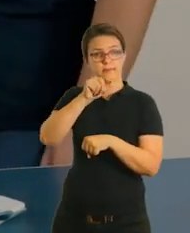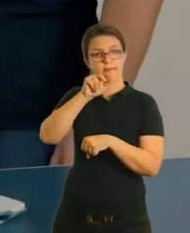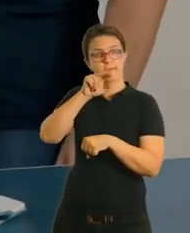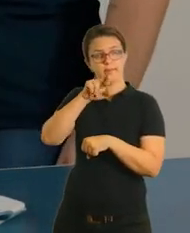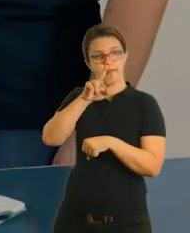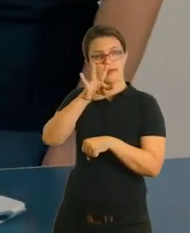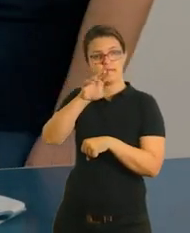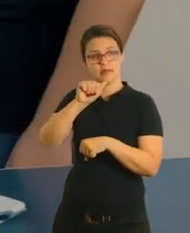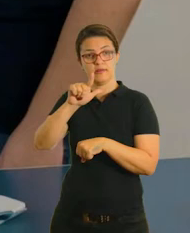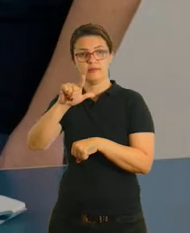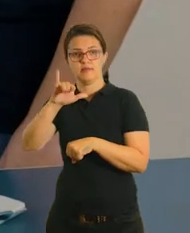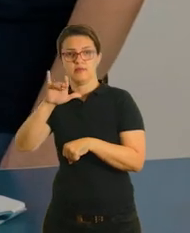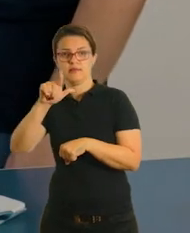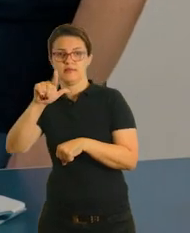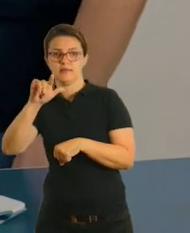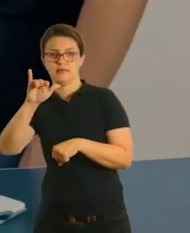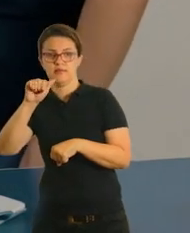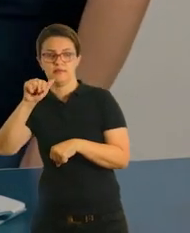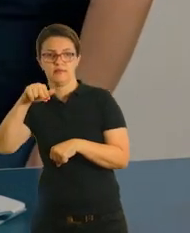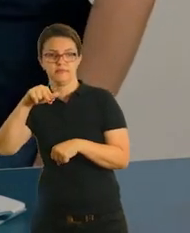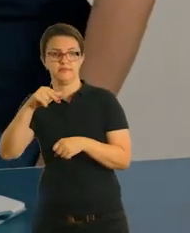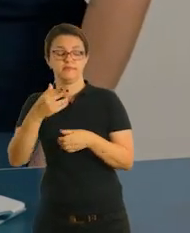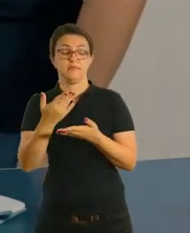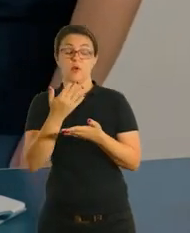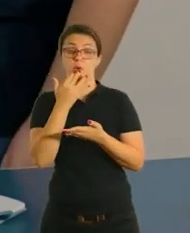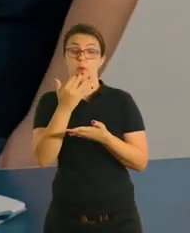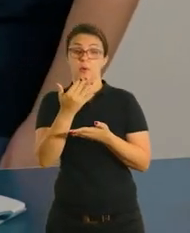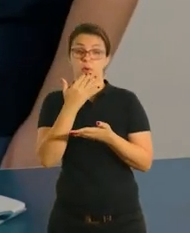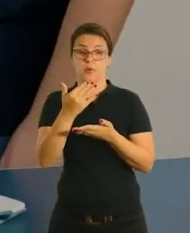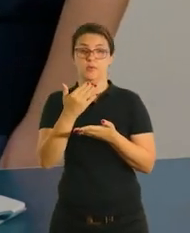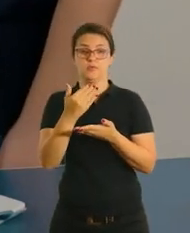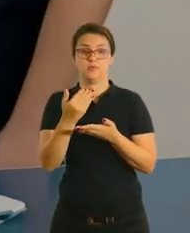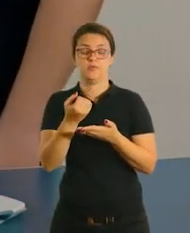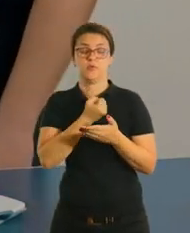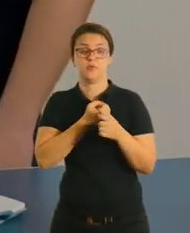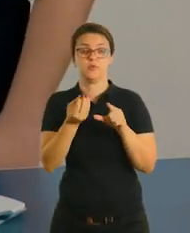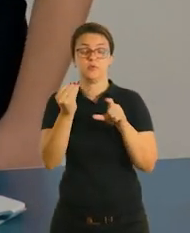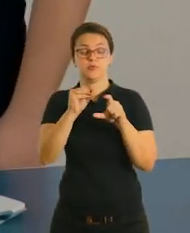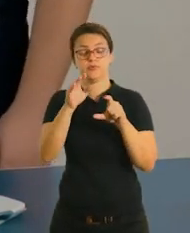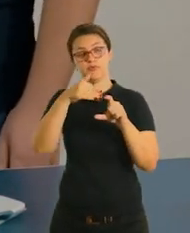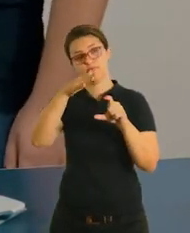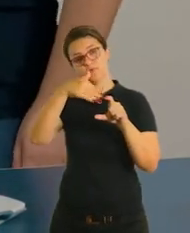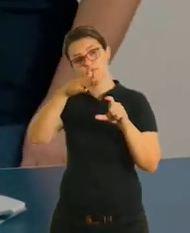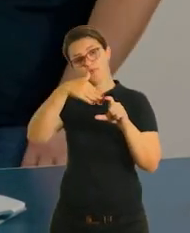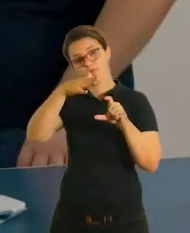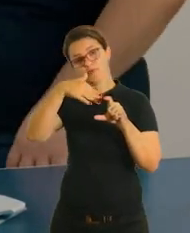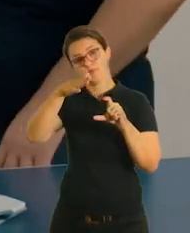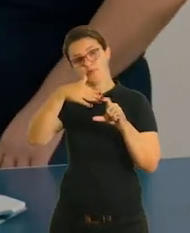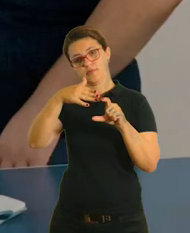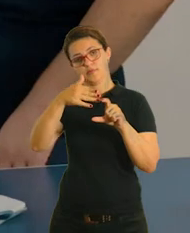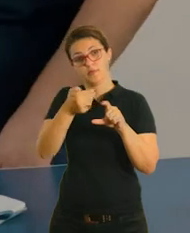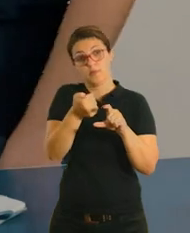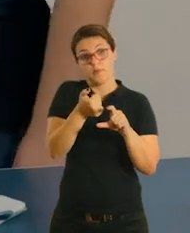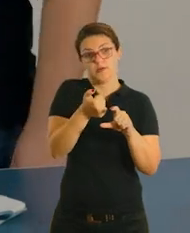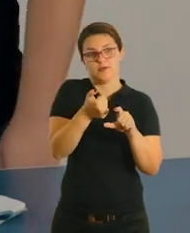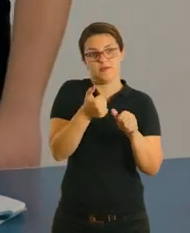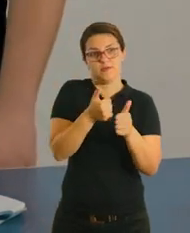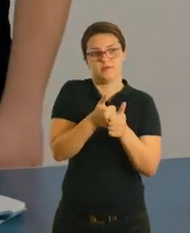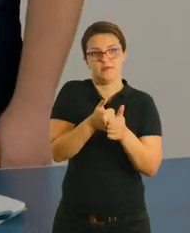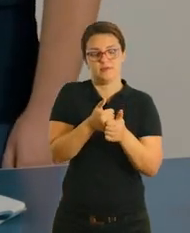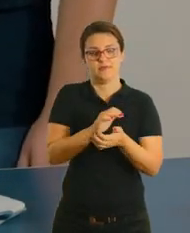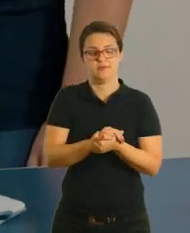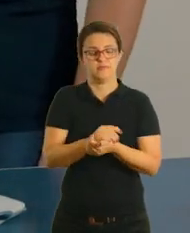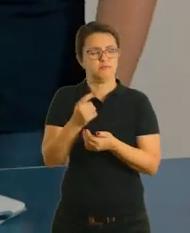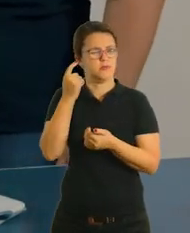resolva mentalmente cada operação. E pinte o valor que chegou mais próximo do resultado das adições. Então, você vai tentar